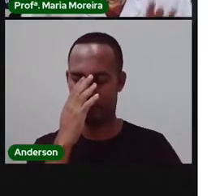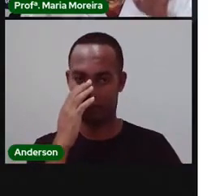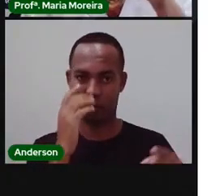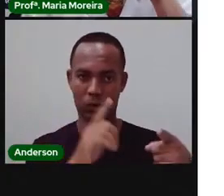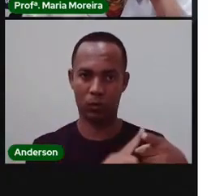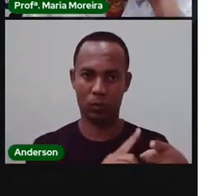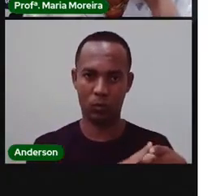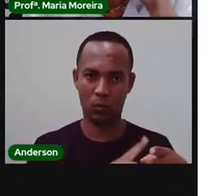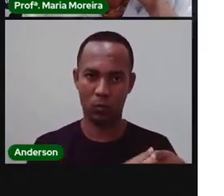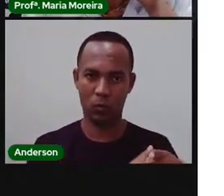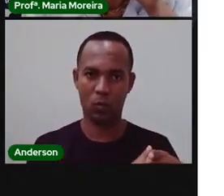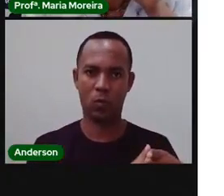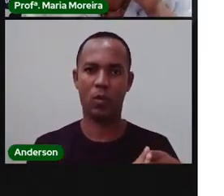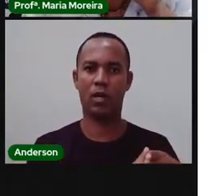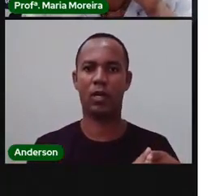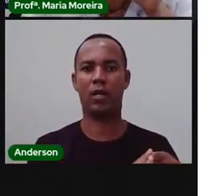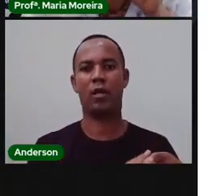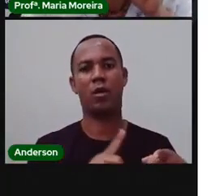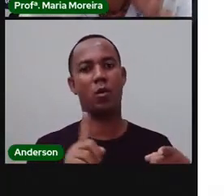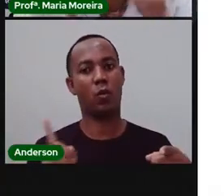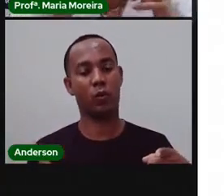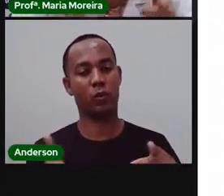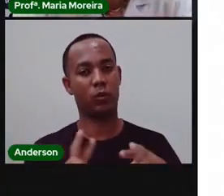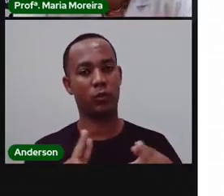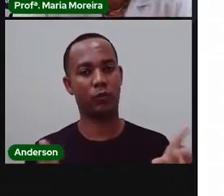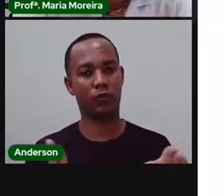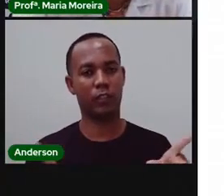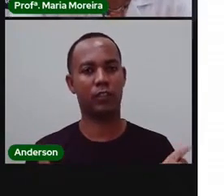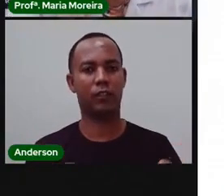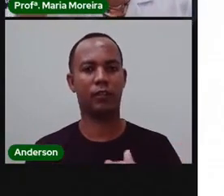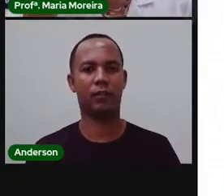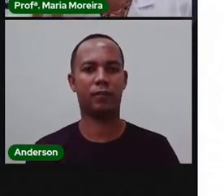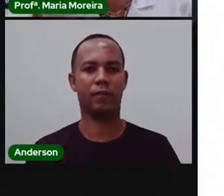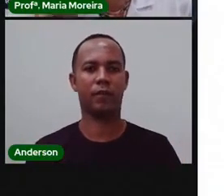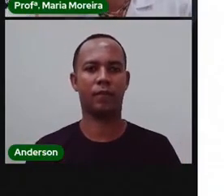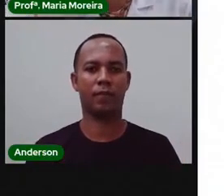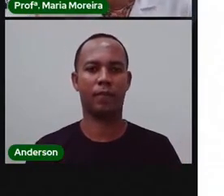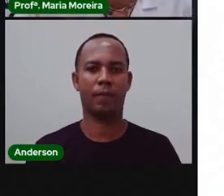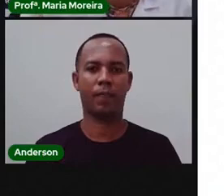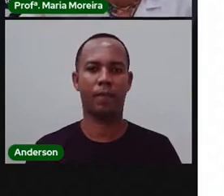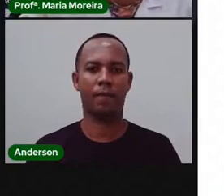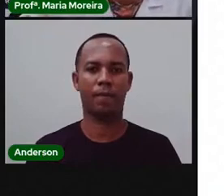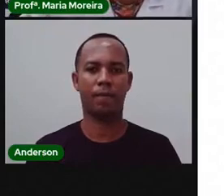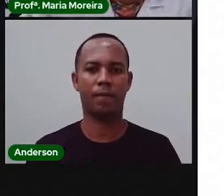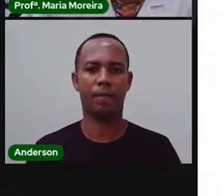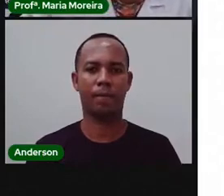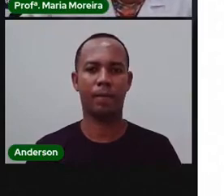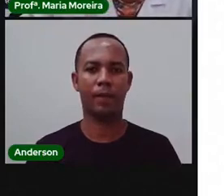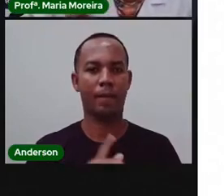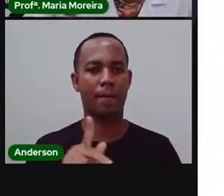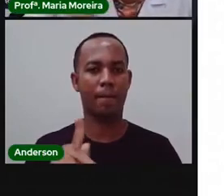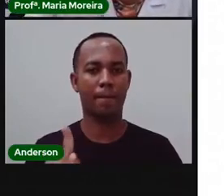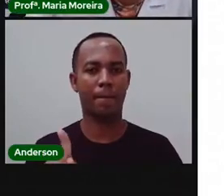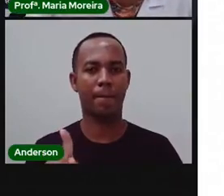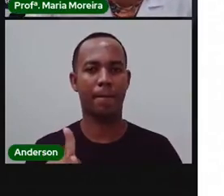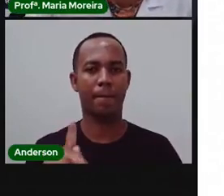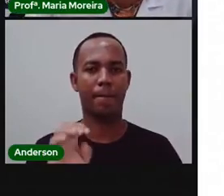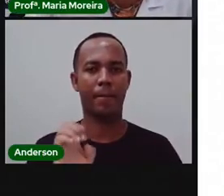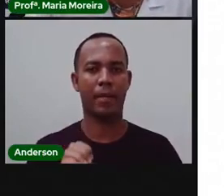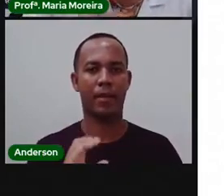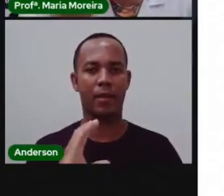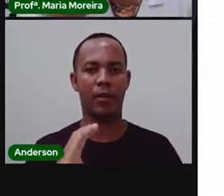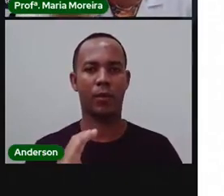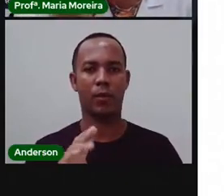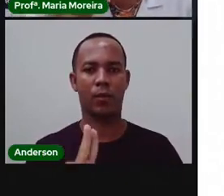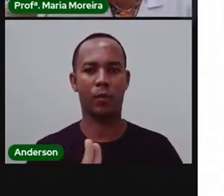falando sobre Oi? Oi? Plantação. E quando a Pró falar sobre pecuária, ela vai estar falando sobre o